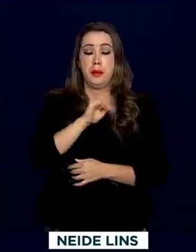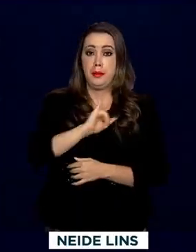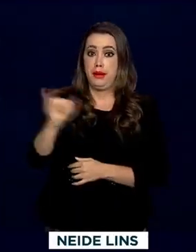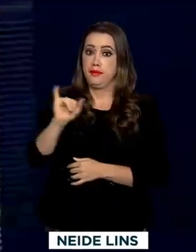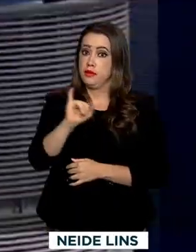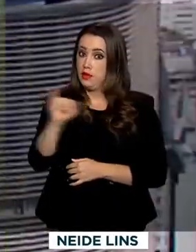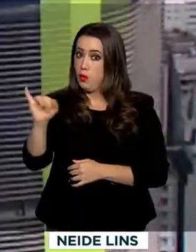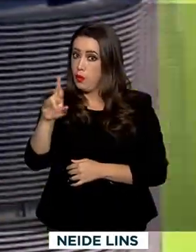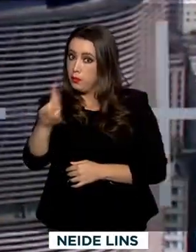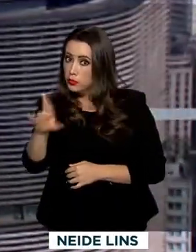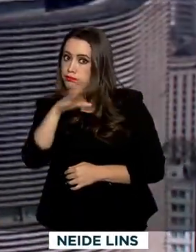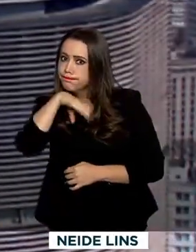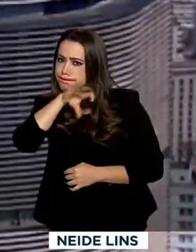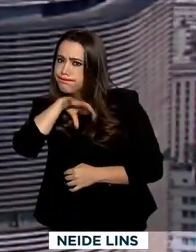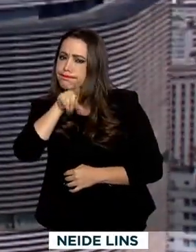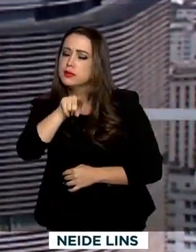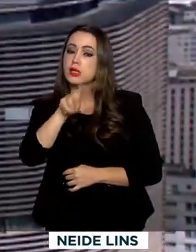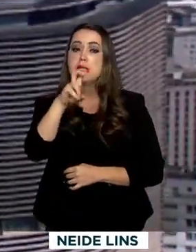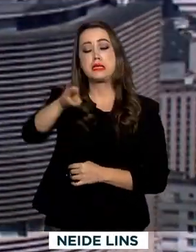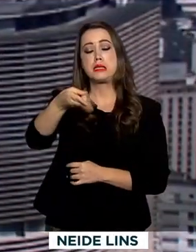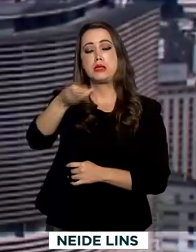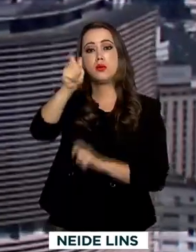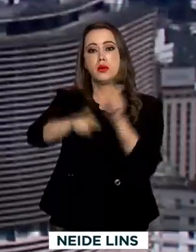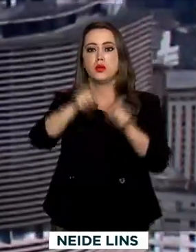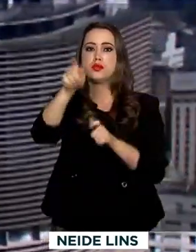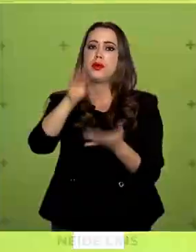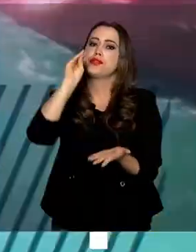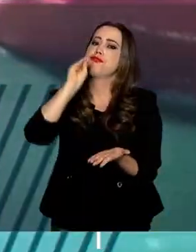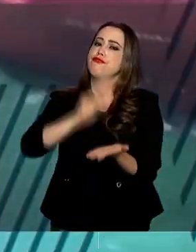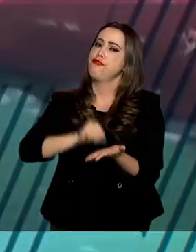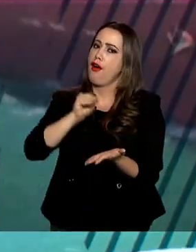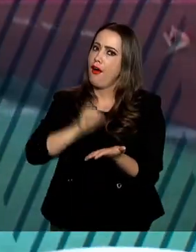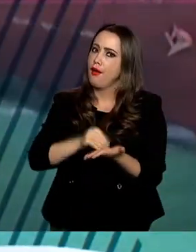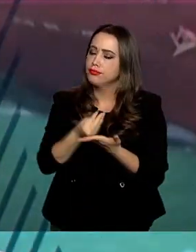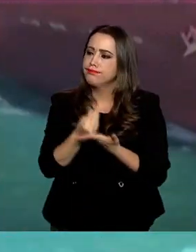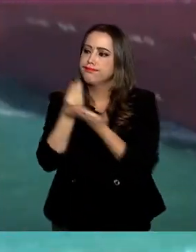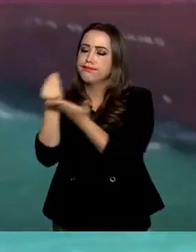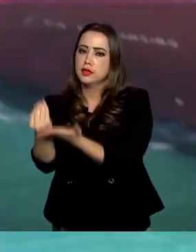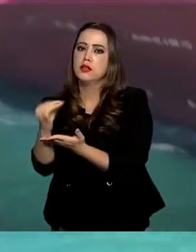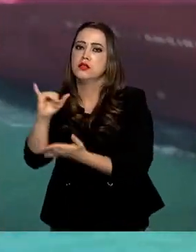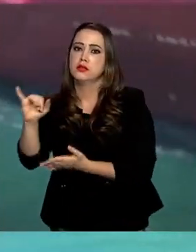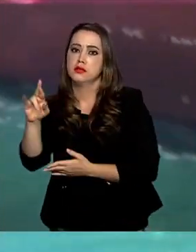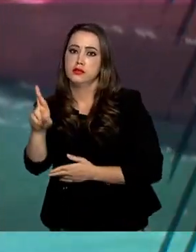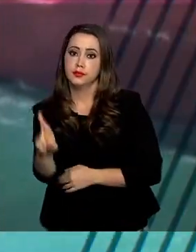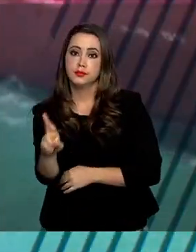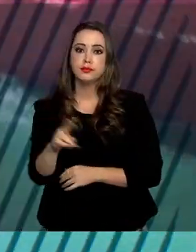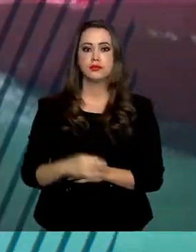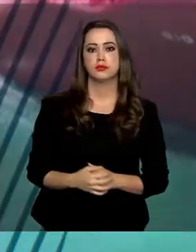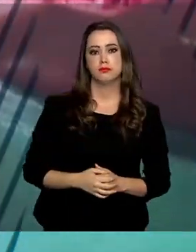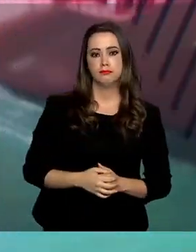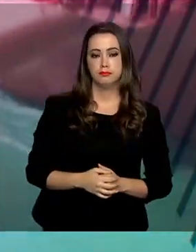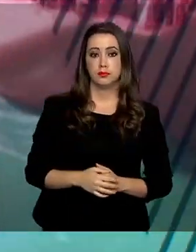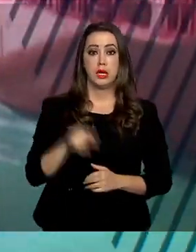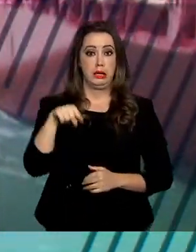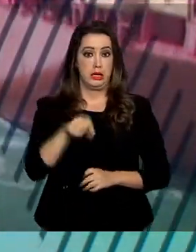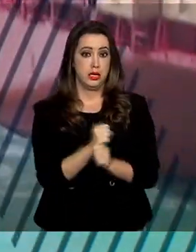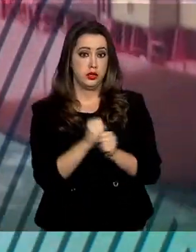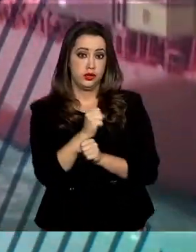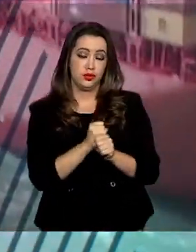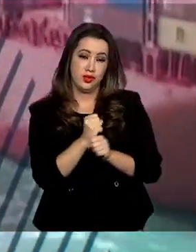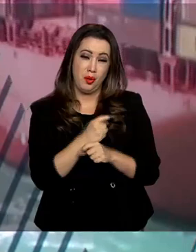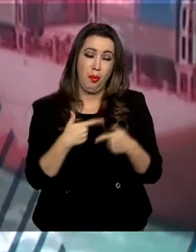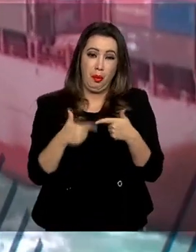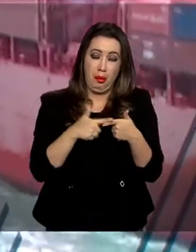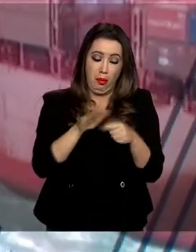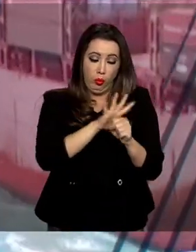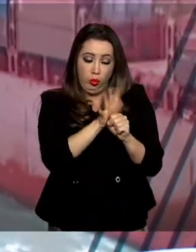o fisco. Cerca de 5 milhões de contribuintes ainda não entregaram a declaração do imposto de renda. Neste ano, por